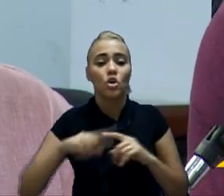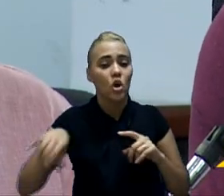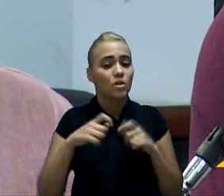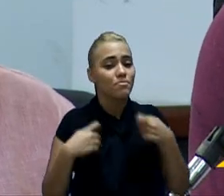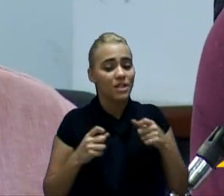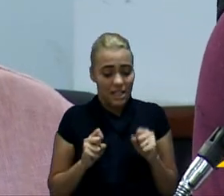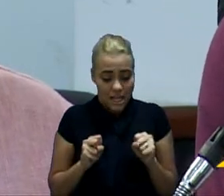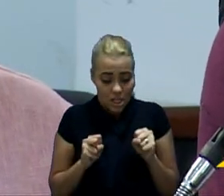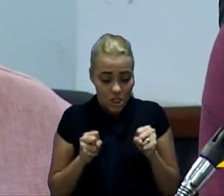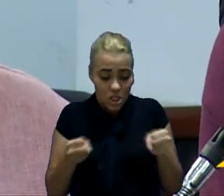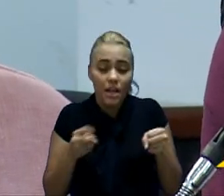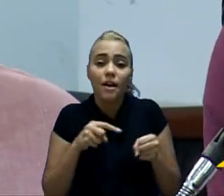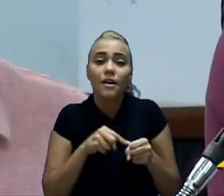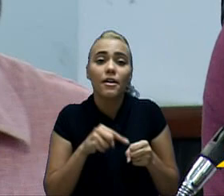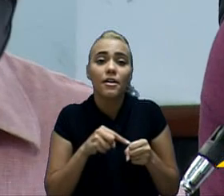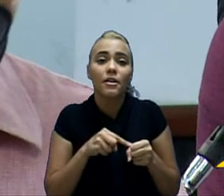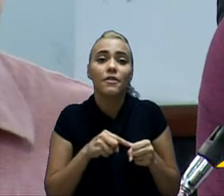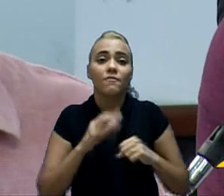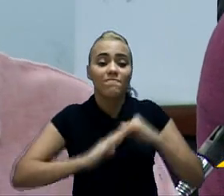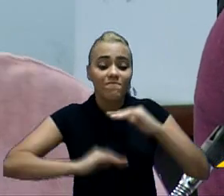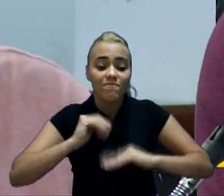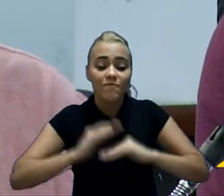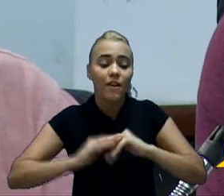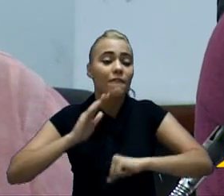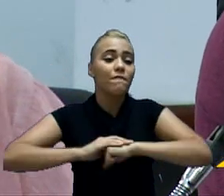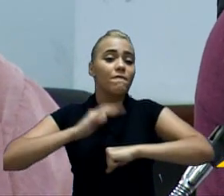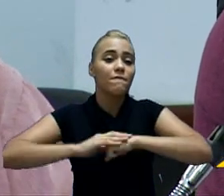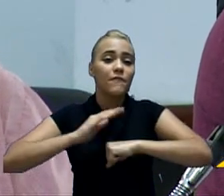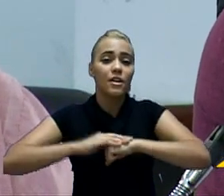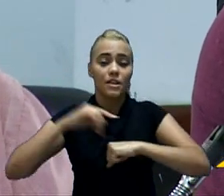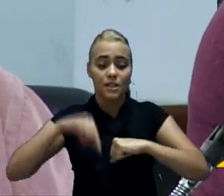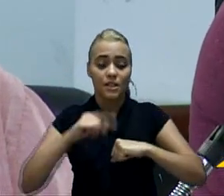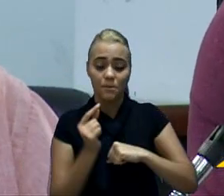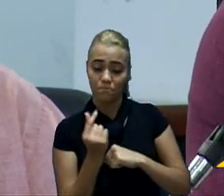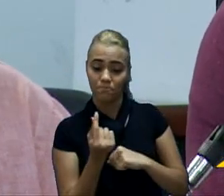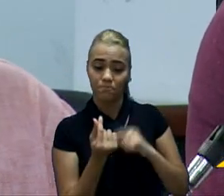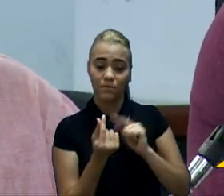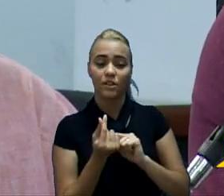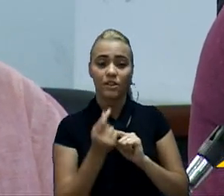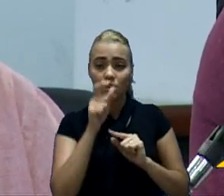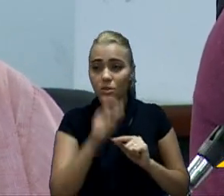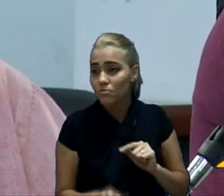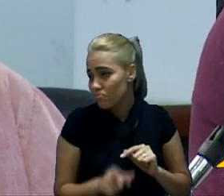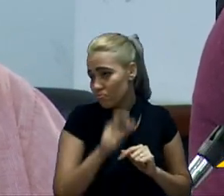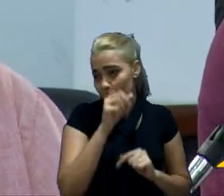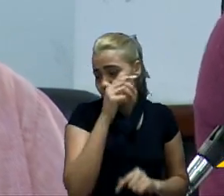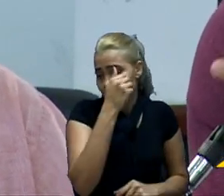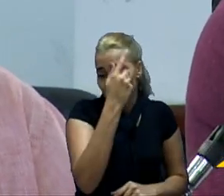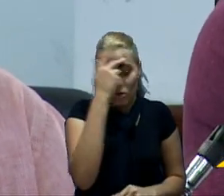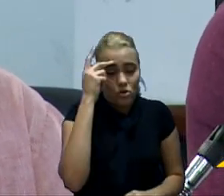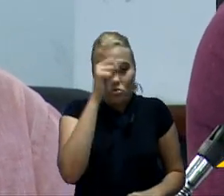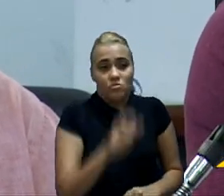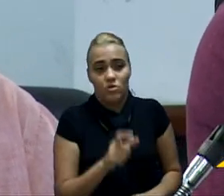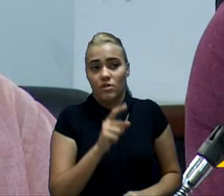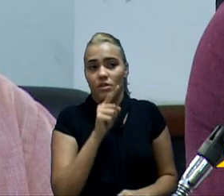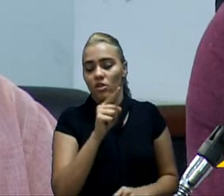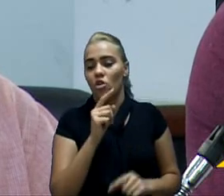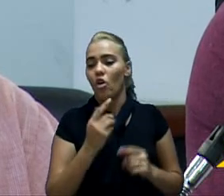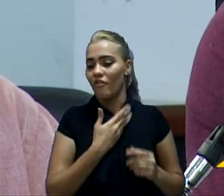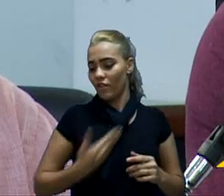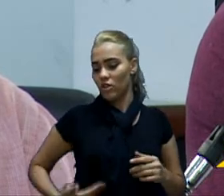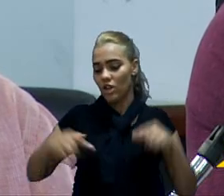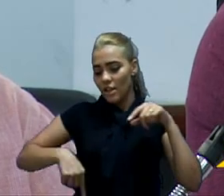execução orçamentária desse ano realmente é a execução orçamentária de quem estava no governo, não é a execução